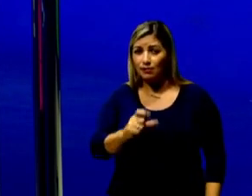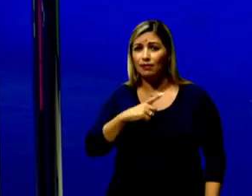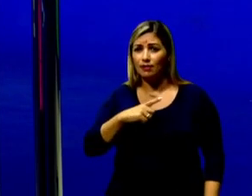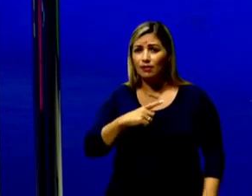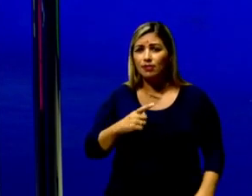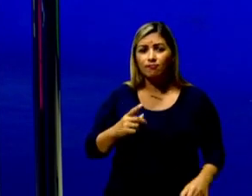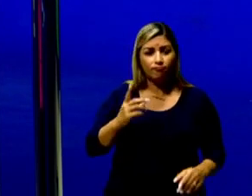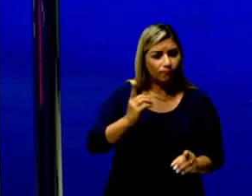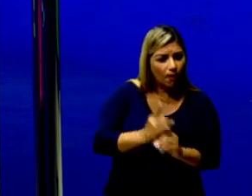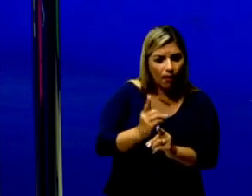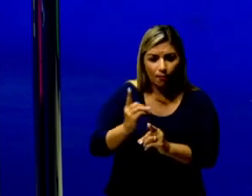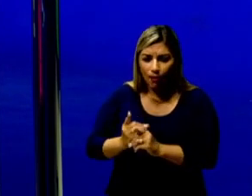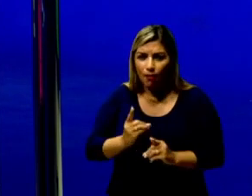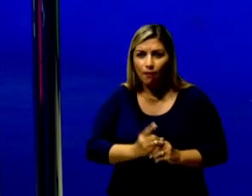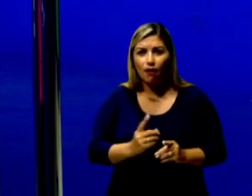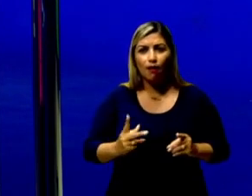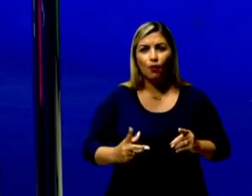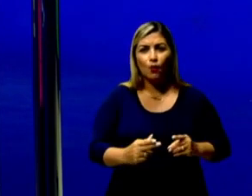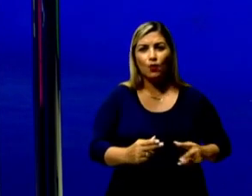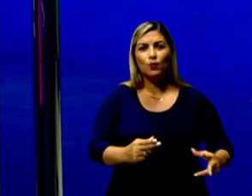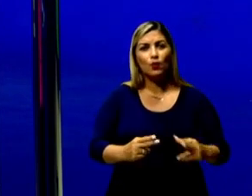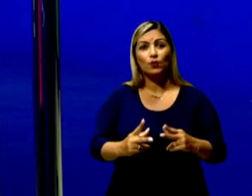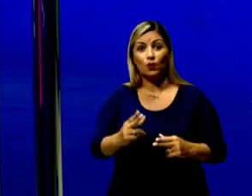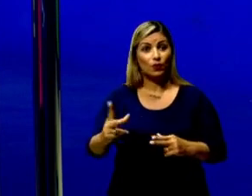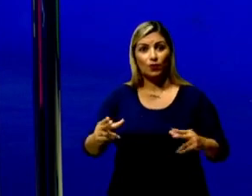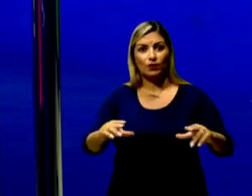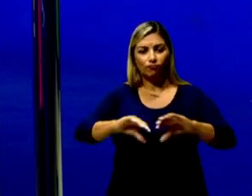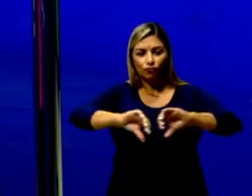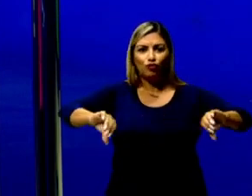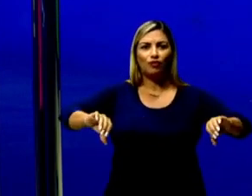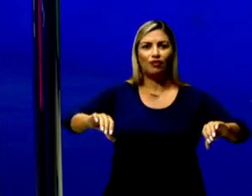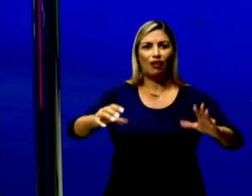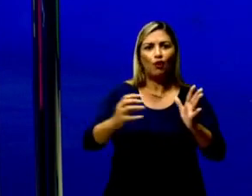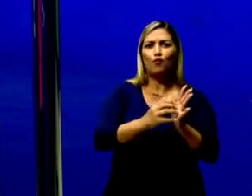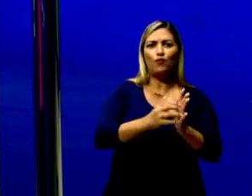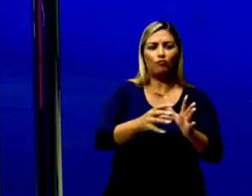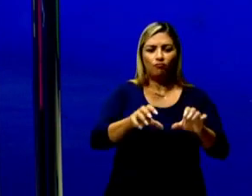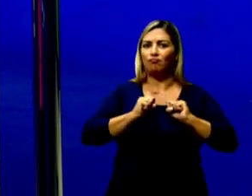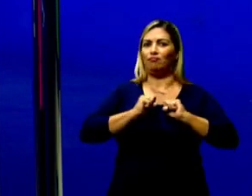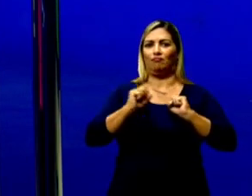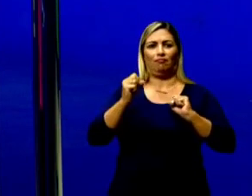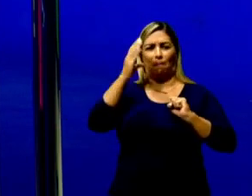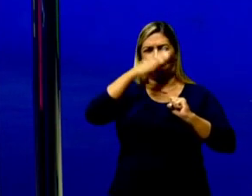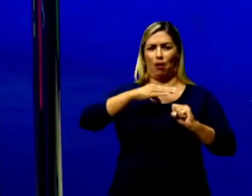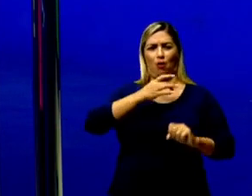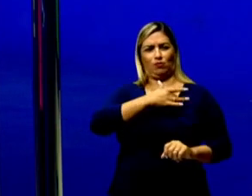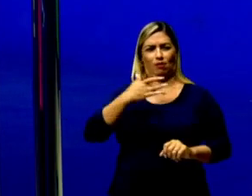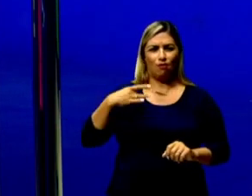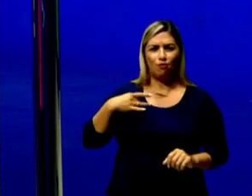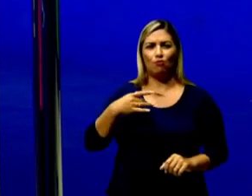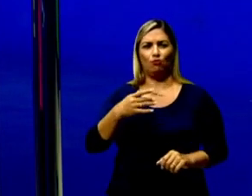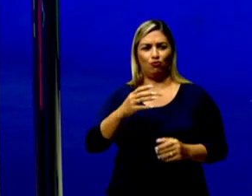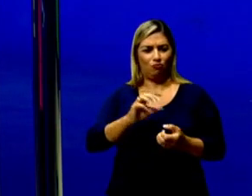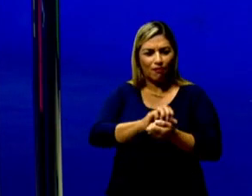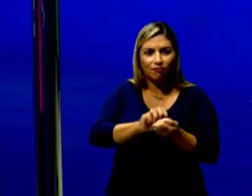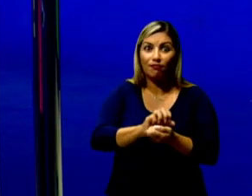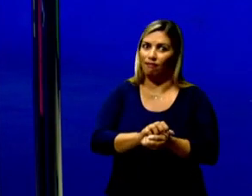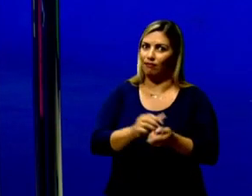cortam e assim inativam o DNA viral, que poderia causar algum mal à célula bacteriana.